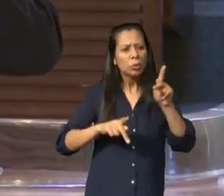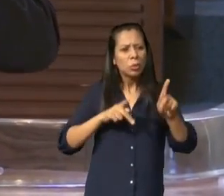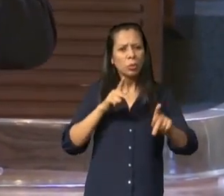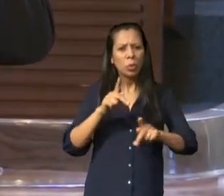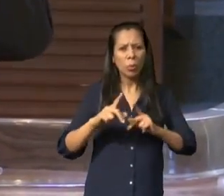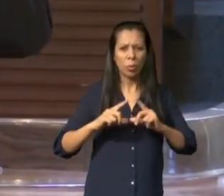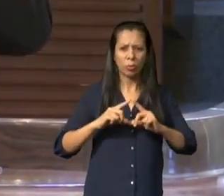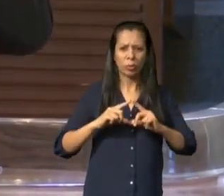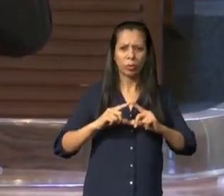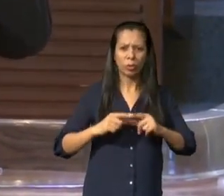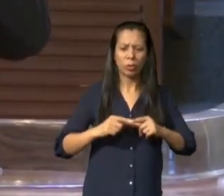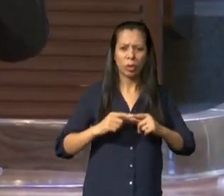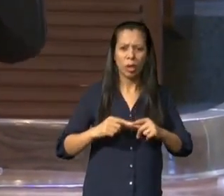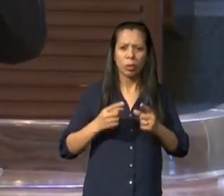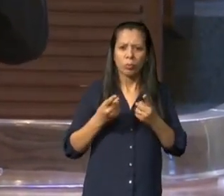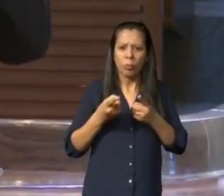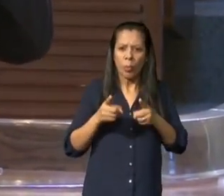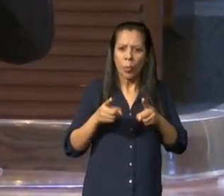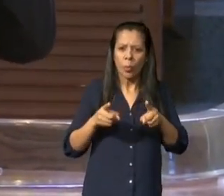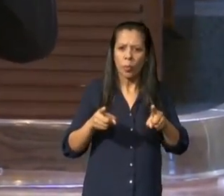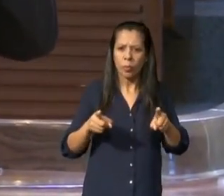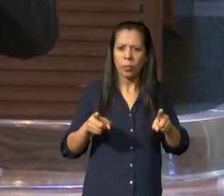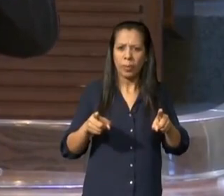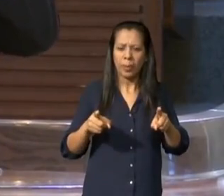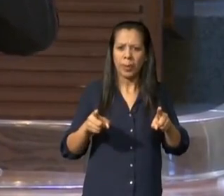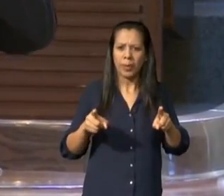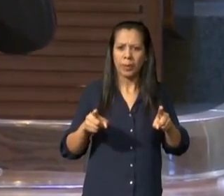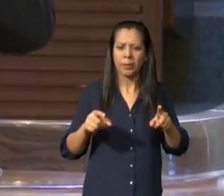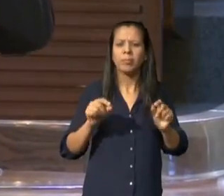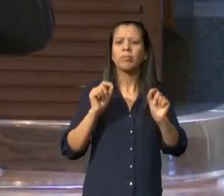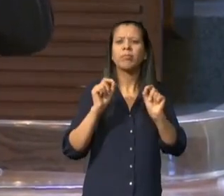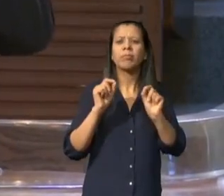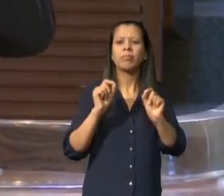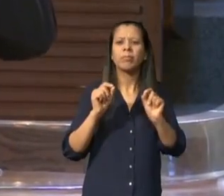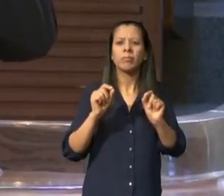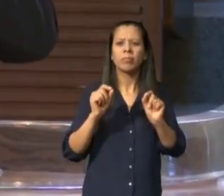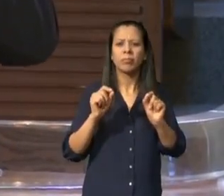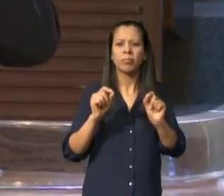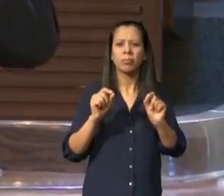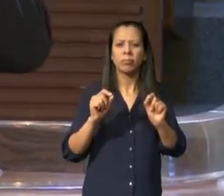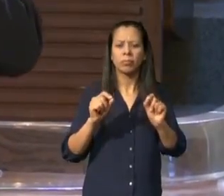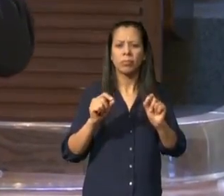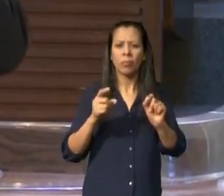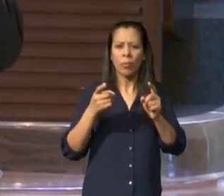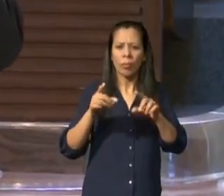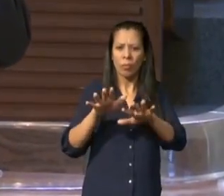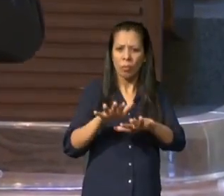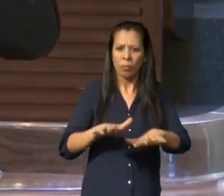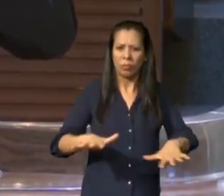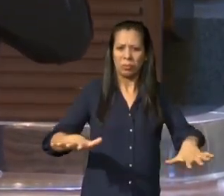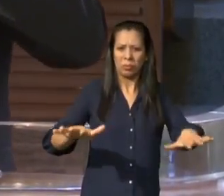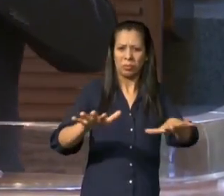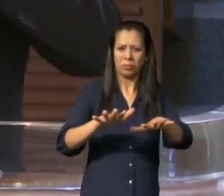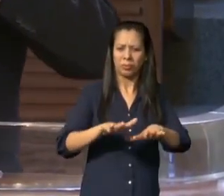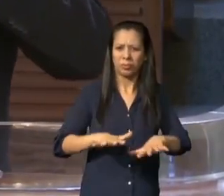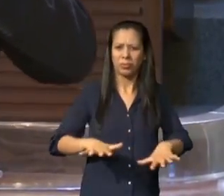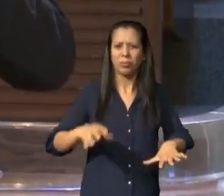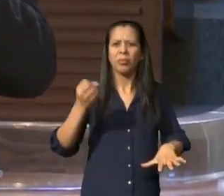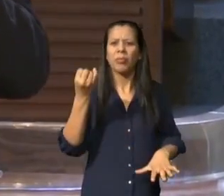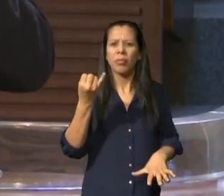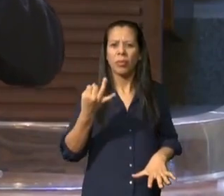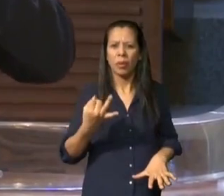deserto e é interessante que aquele povo tinha um propósito e um objetivo e aqui eu quero